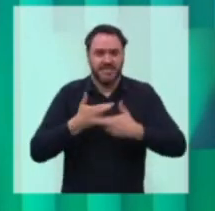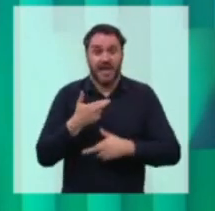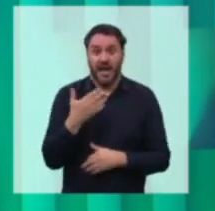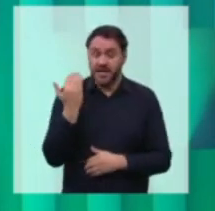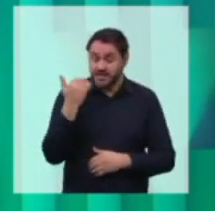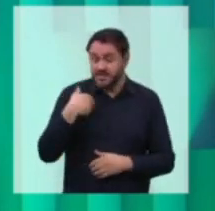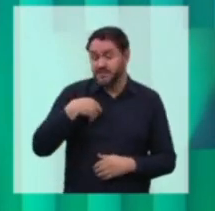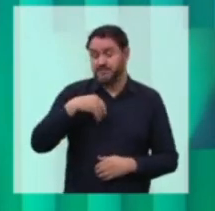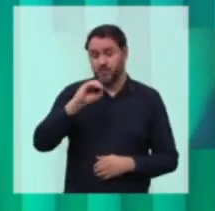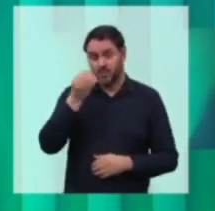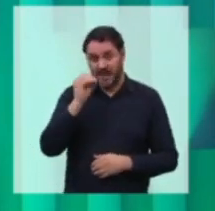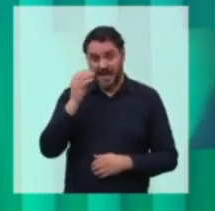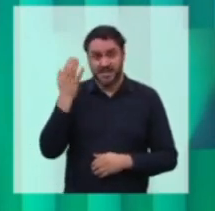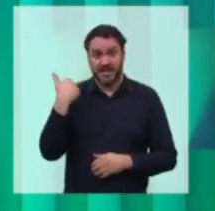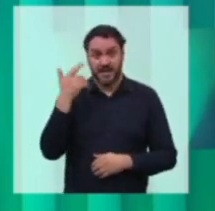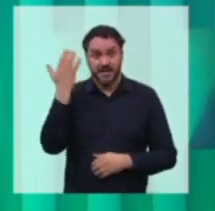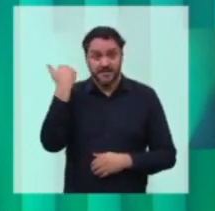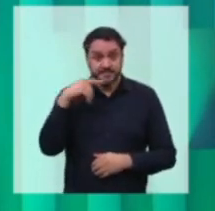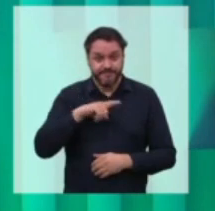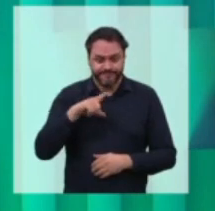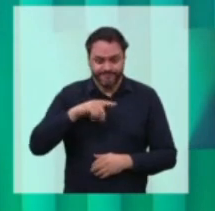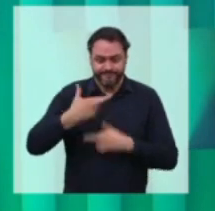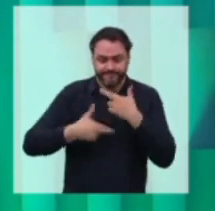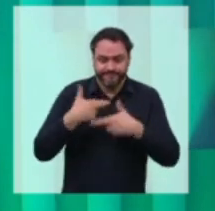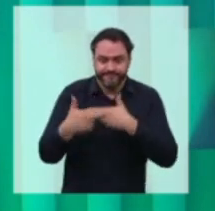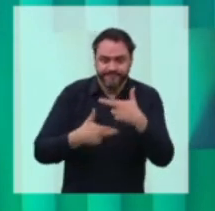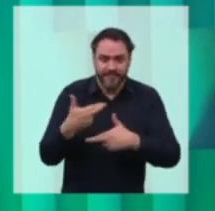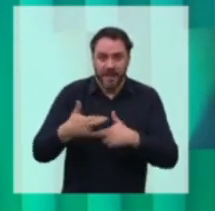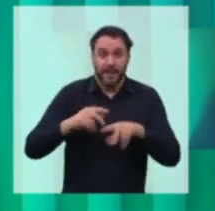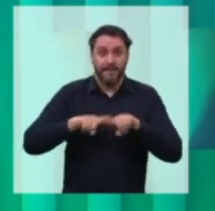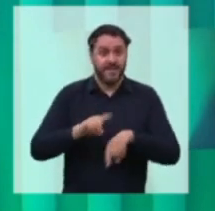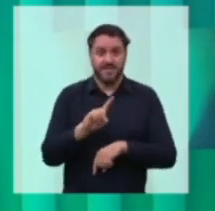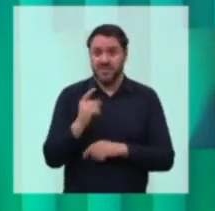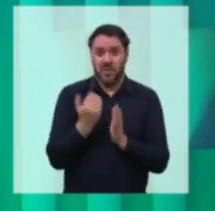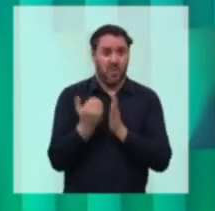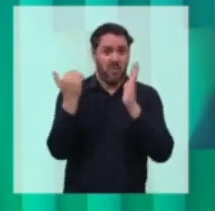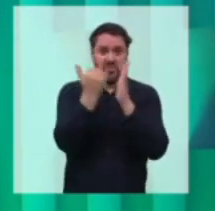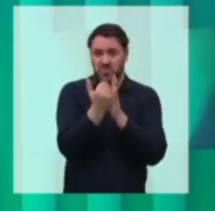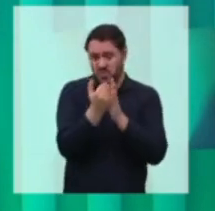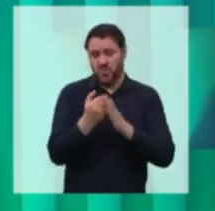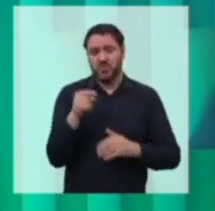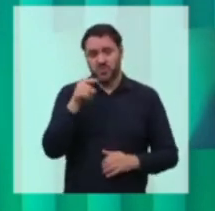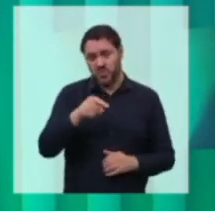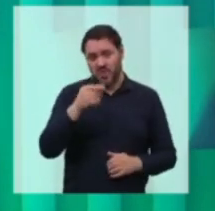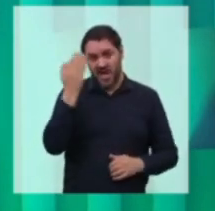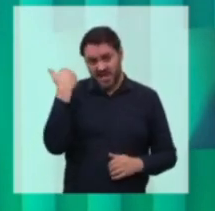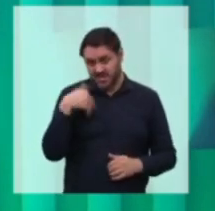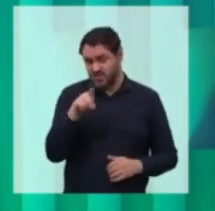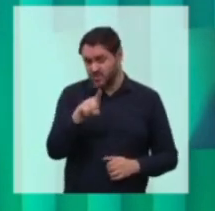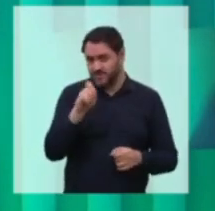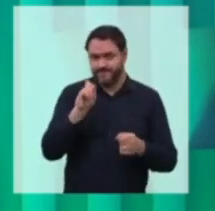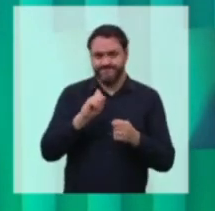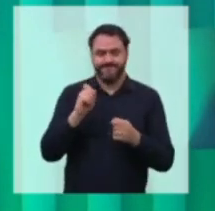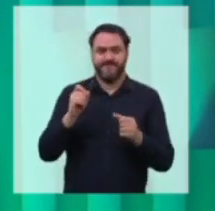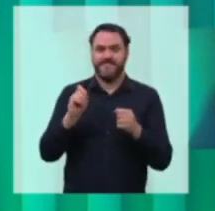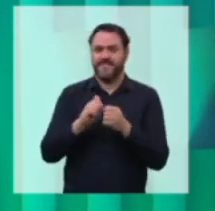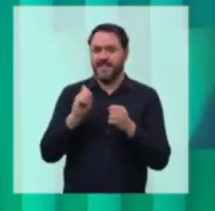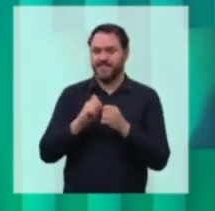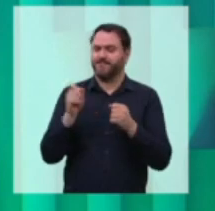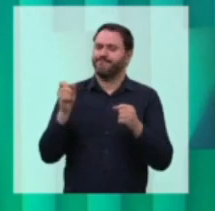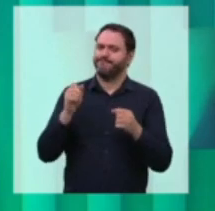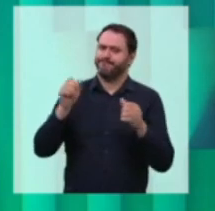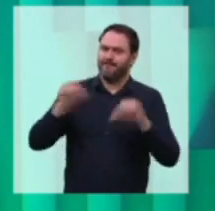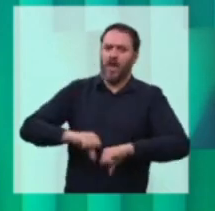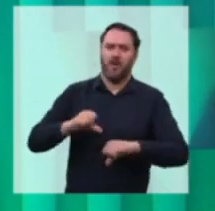de resíduos reciclados e não aumentou. Inclusive, durante as suas administrações, puniu os catadores e as catadoras. Nós queremos